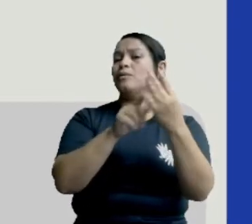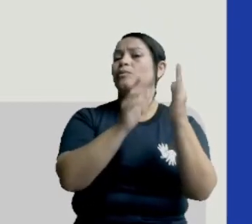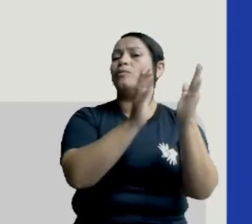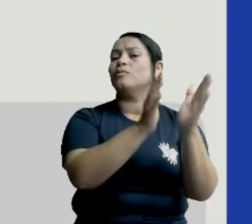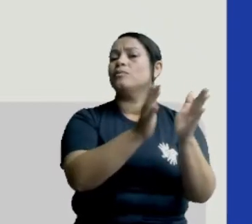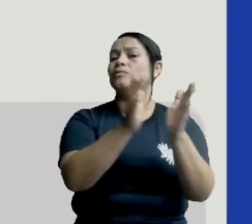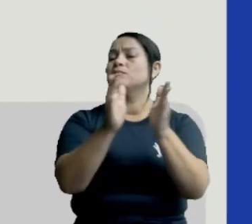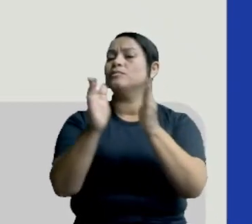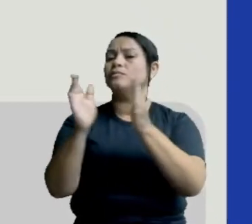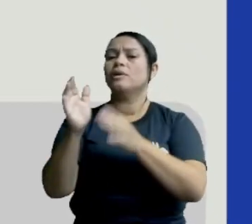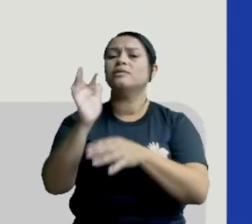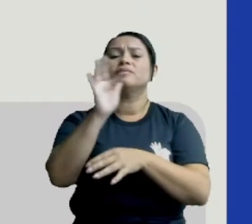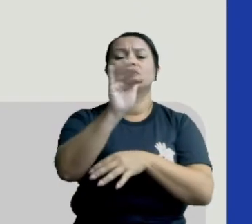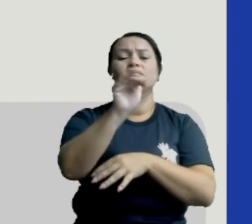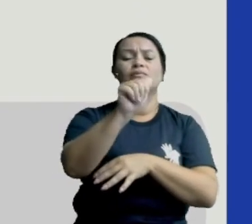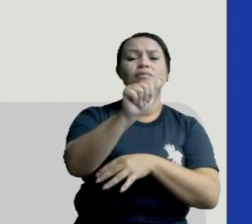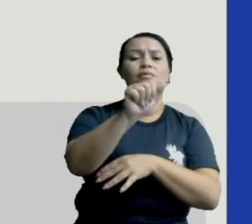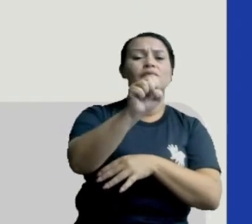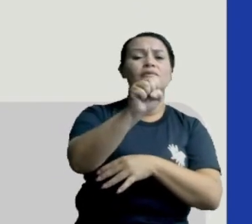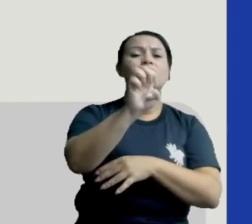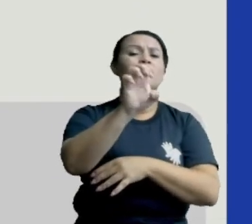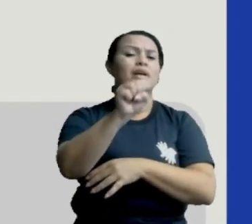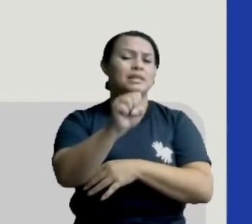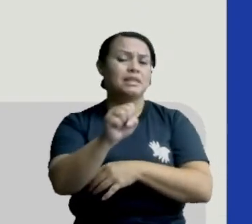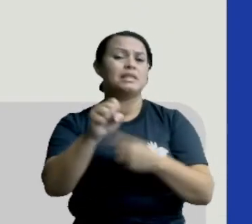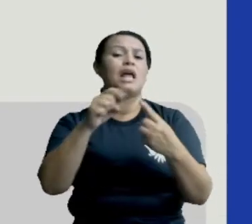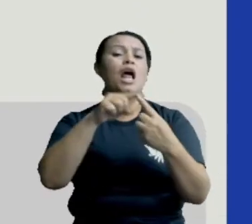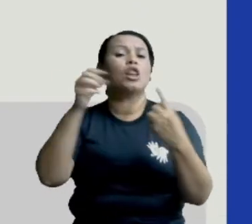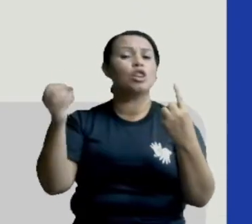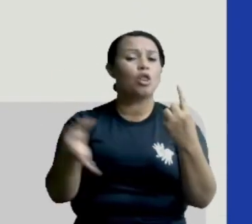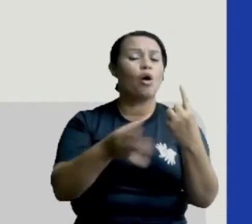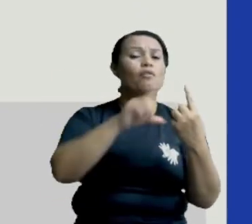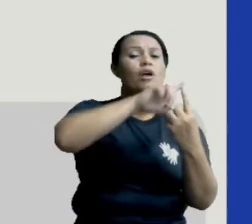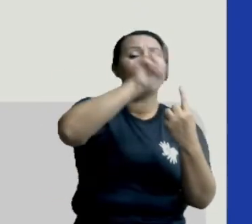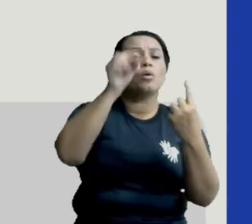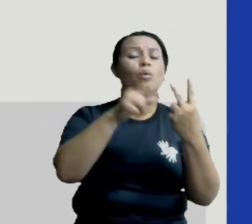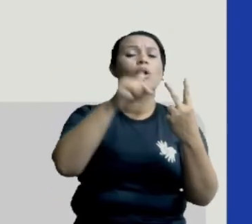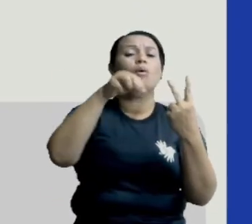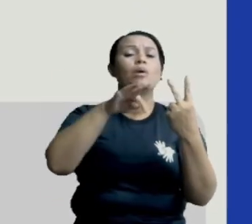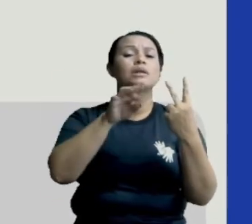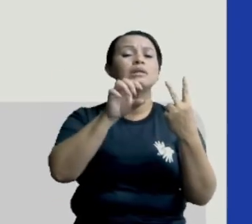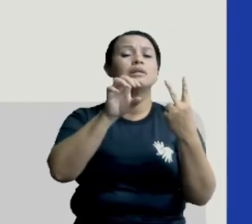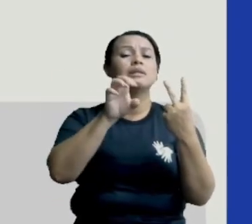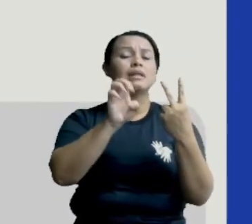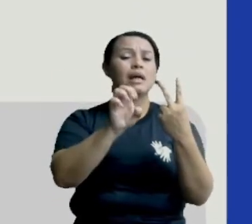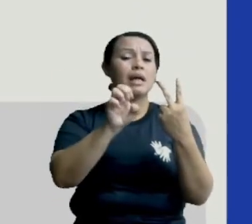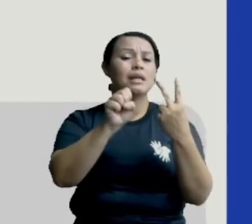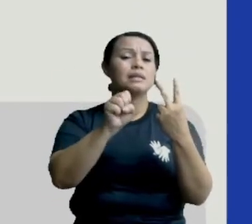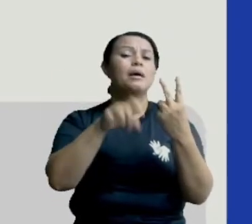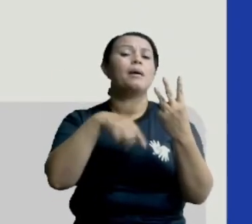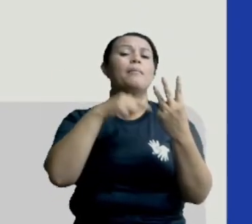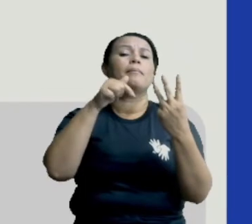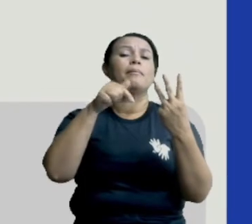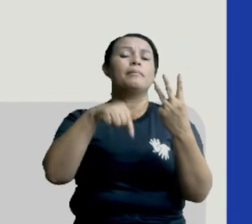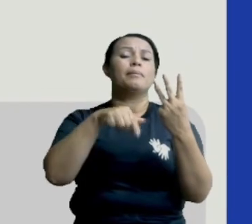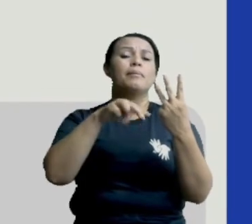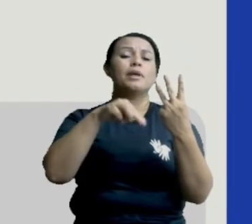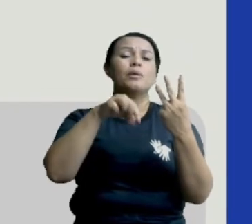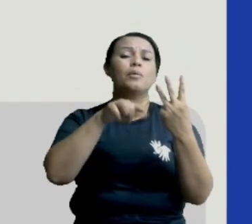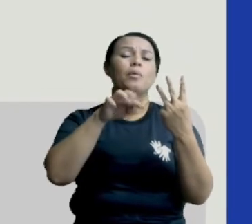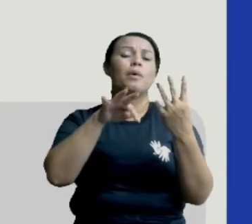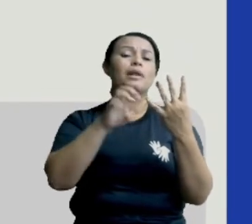as fases mais perceptíveis que a gente viu. Lua nova, quartazo minguente, quartazo